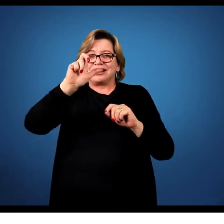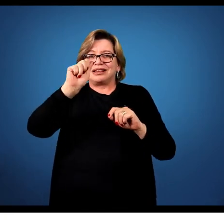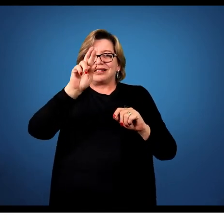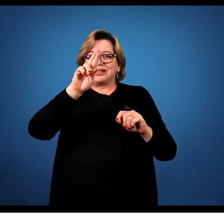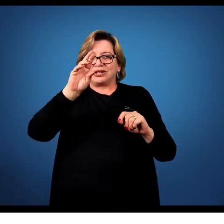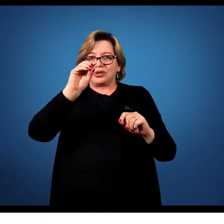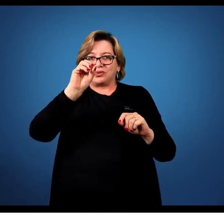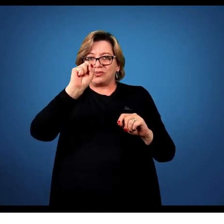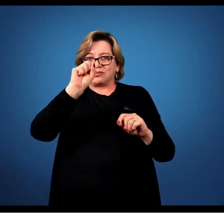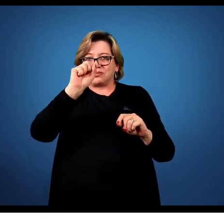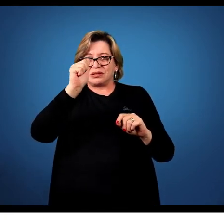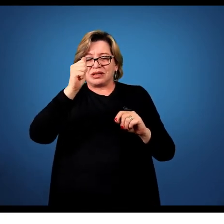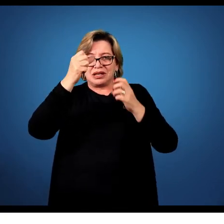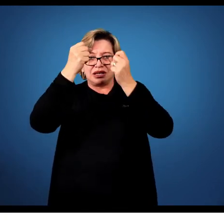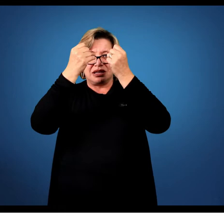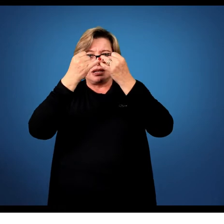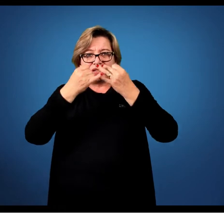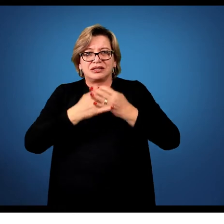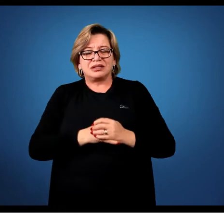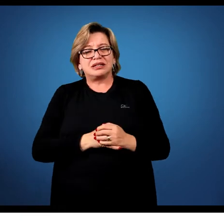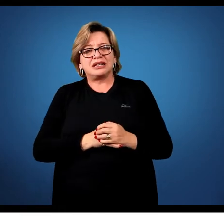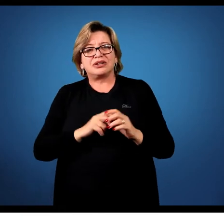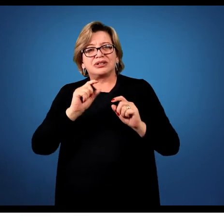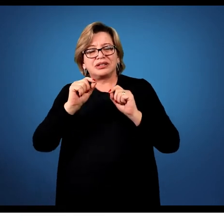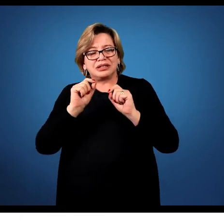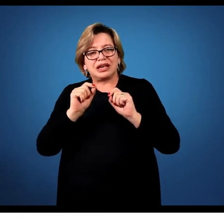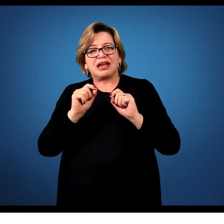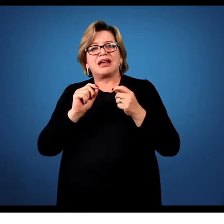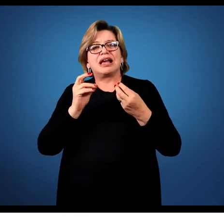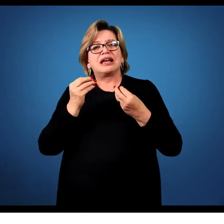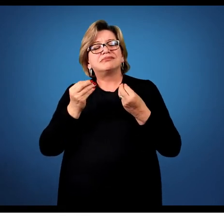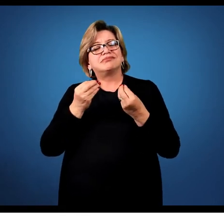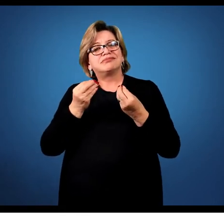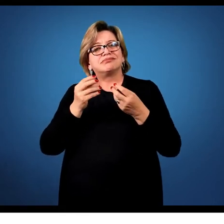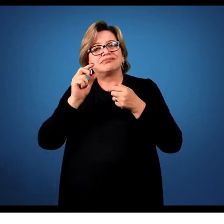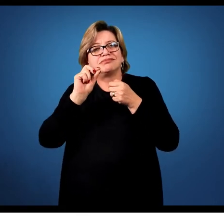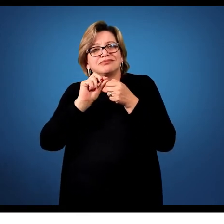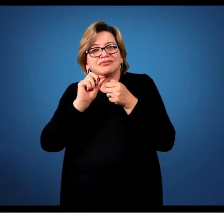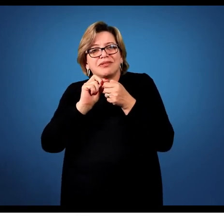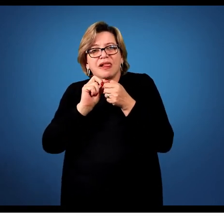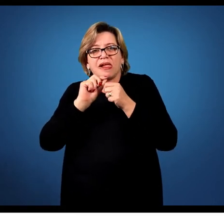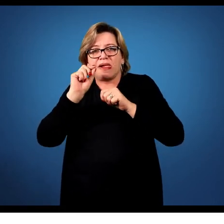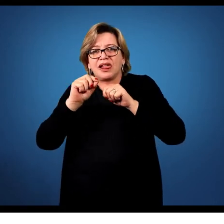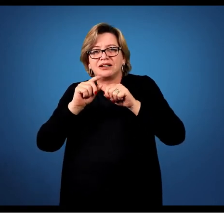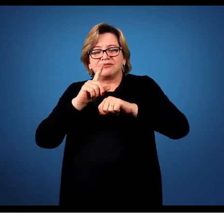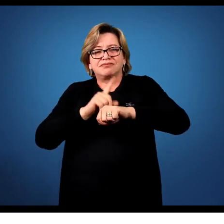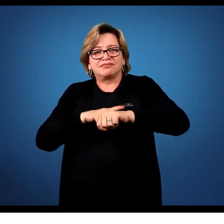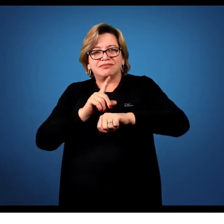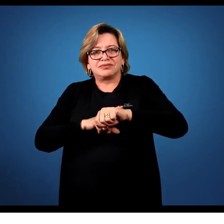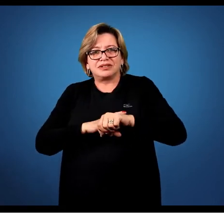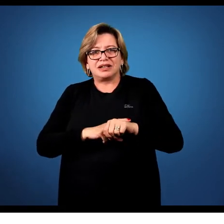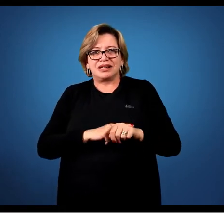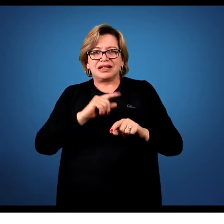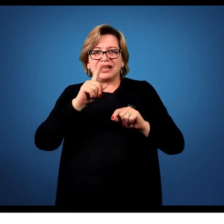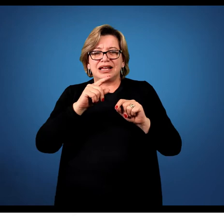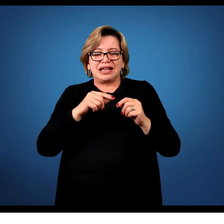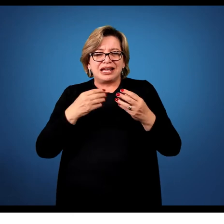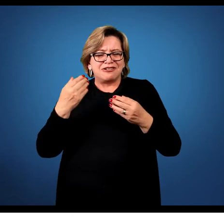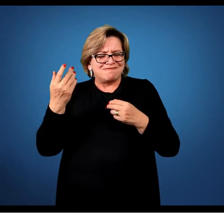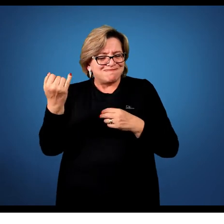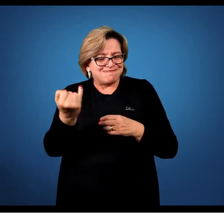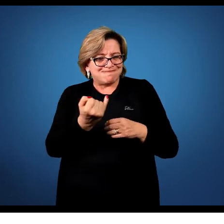do... de você se permitir fazer algo com o tempo. Então, isso é uma outra situação